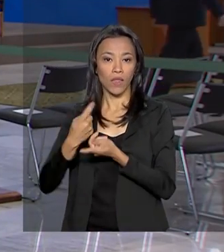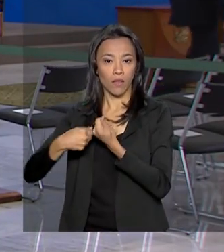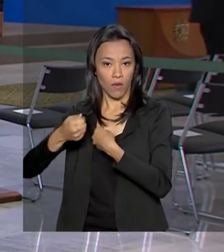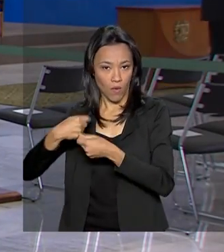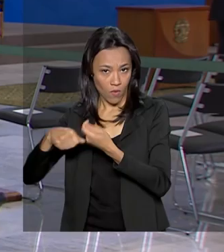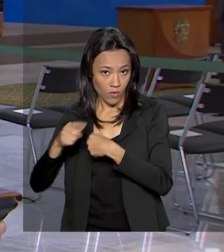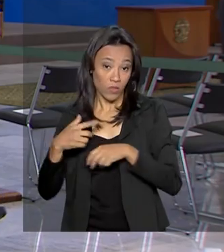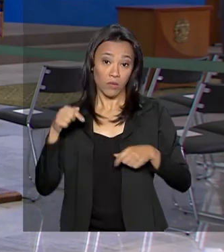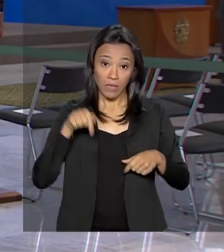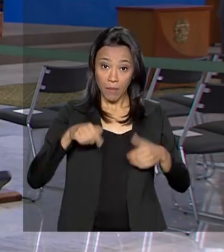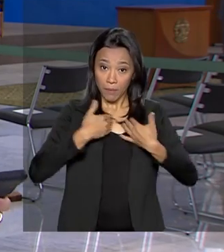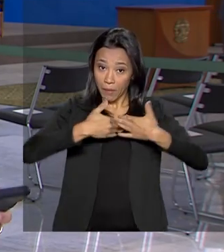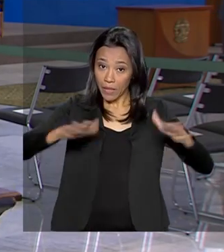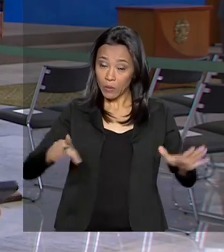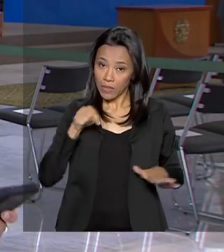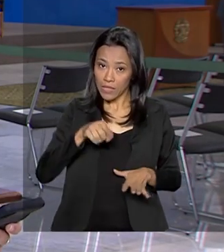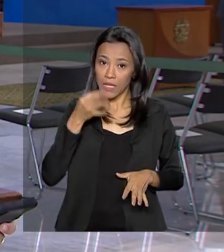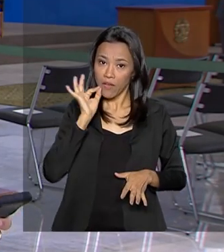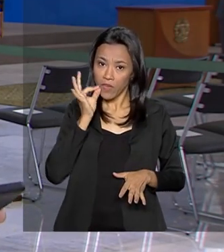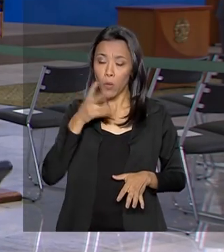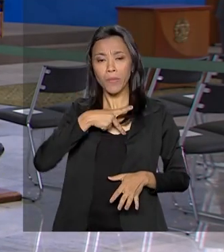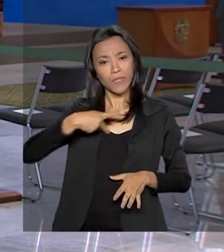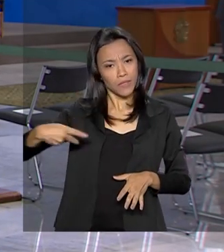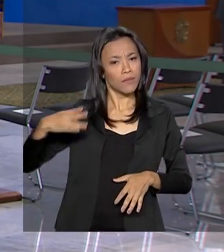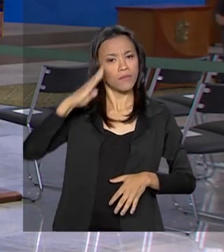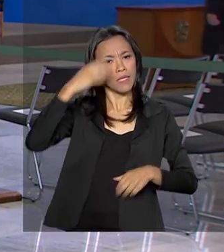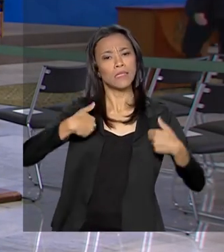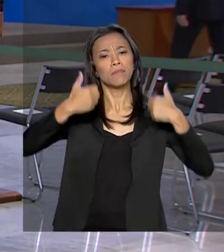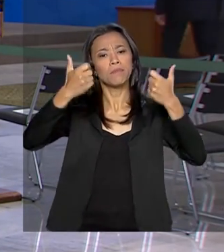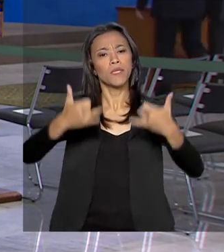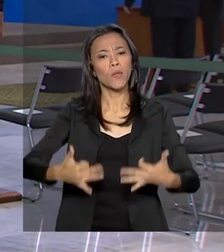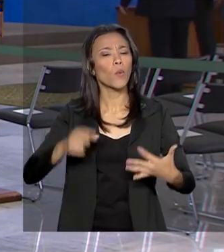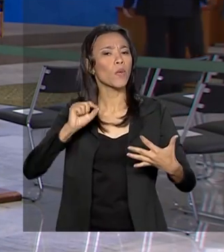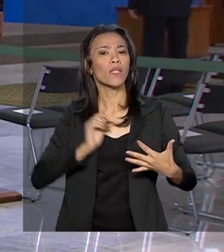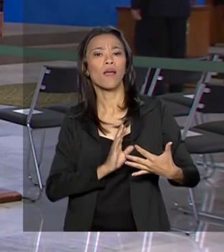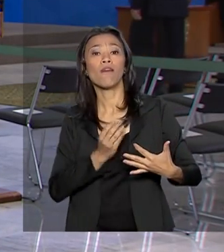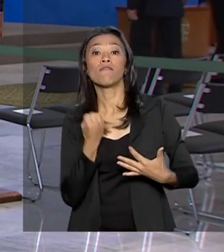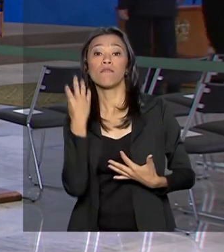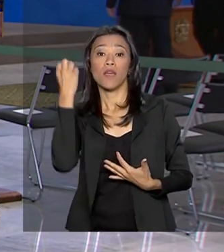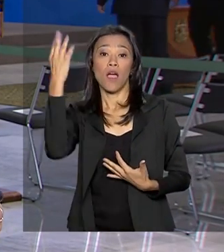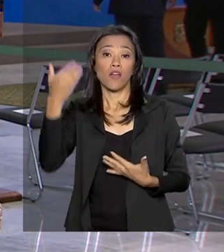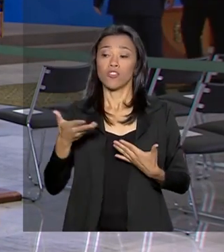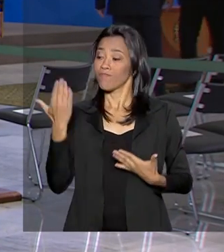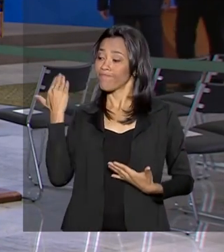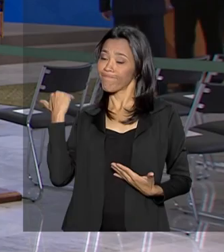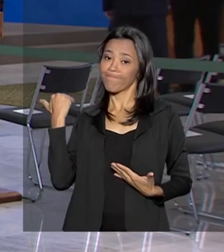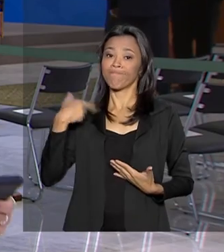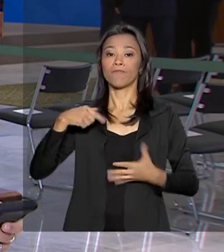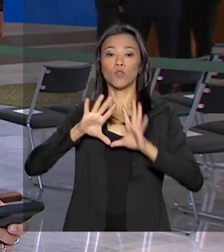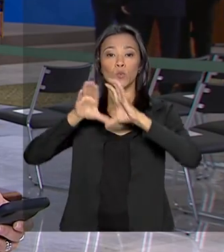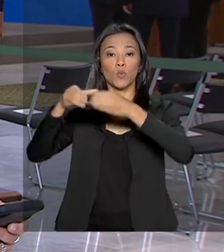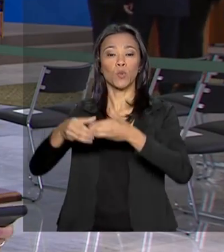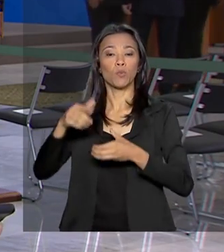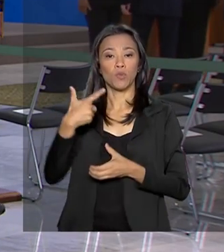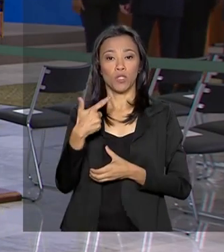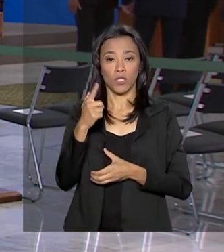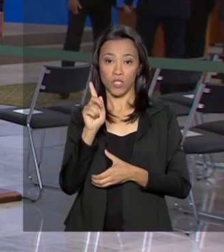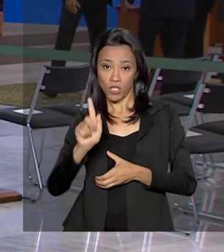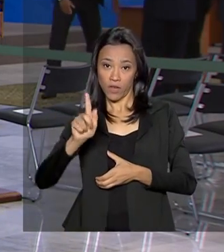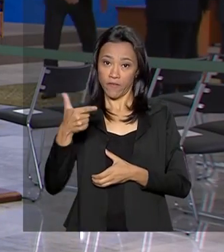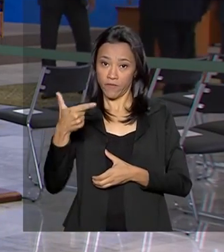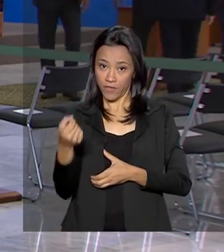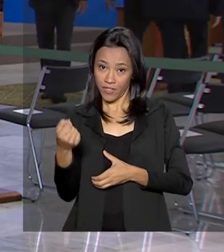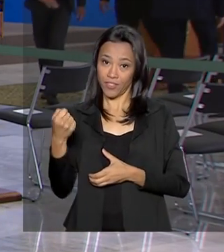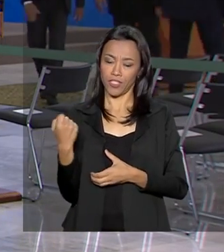o presidente Bolsonaro falou da viagem que fez ao Japão para participar do G20 e onde também encontrou com as autoridades das maiores